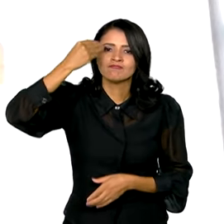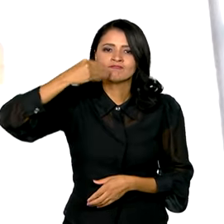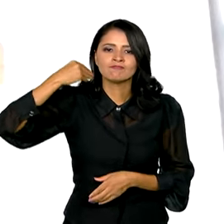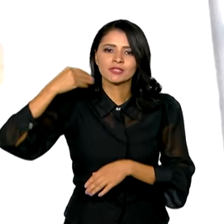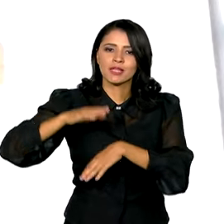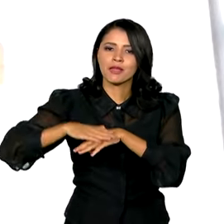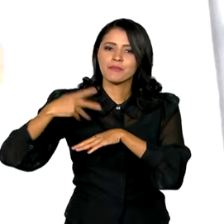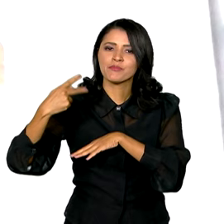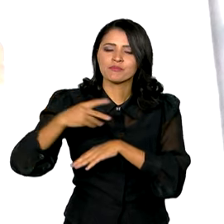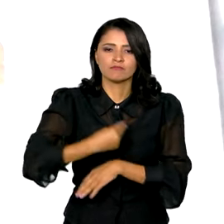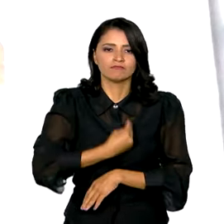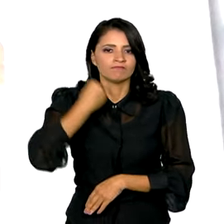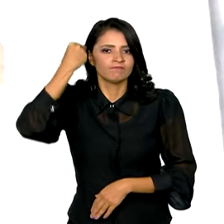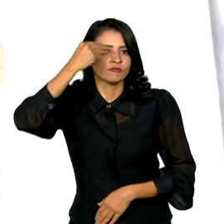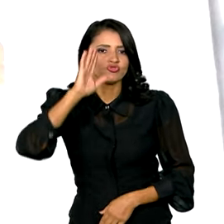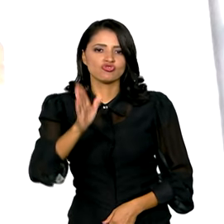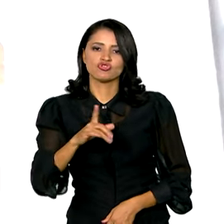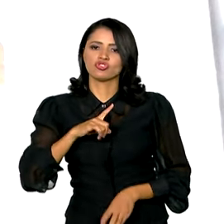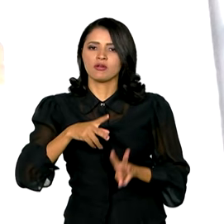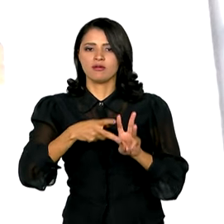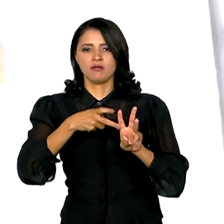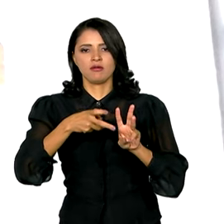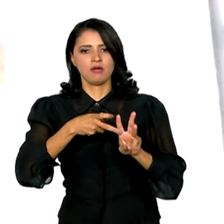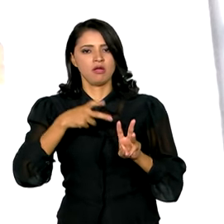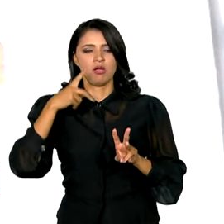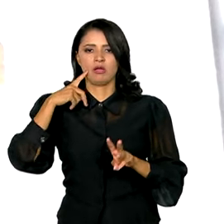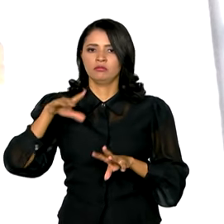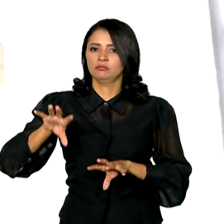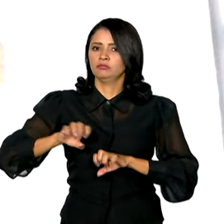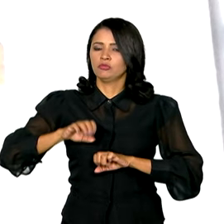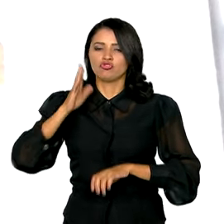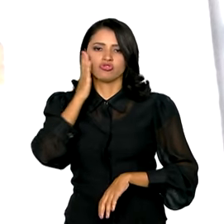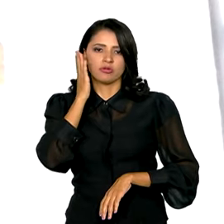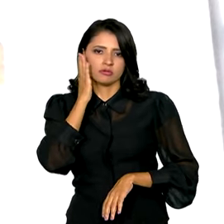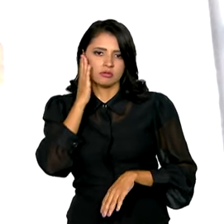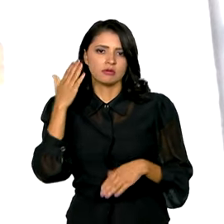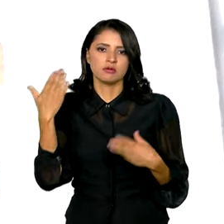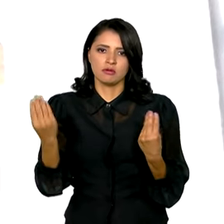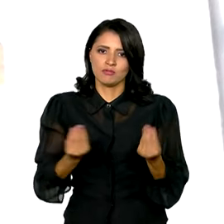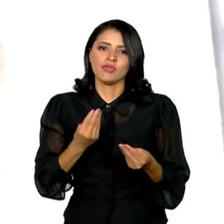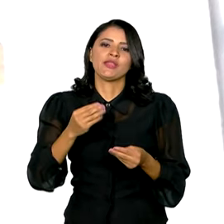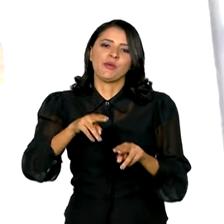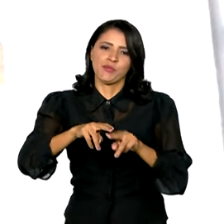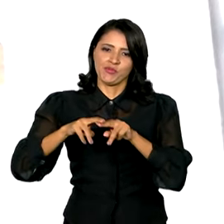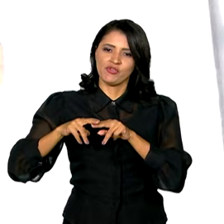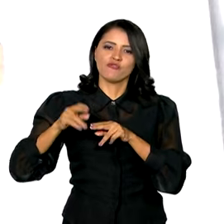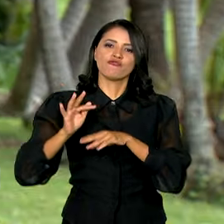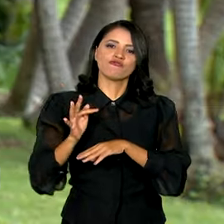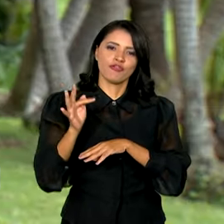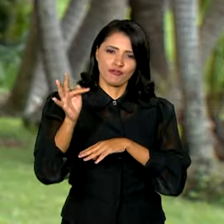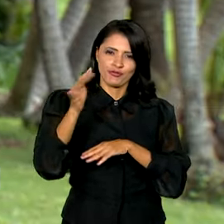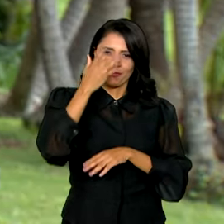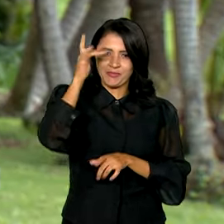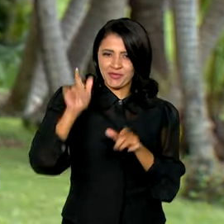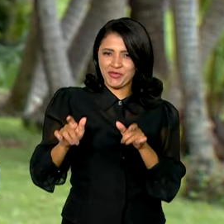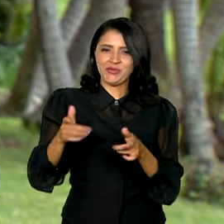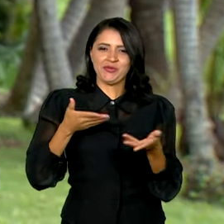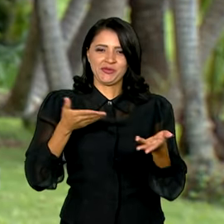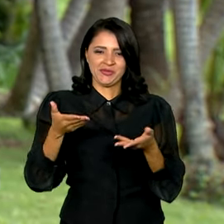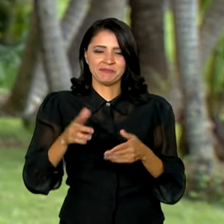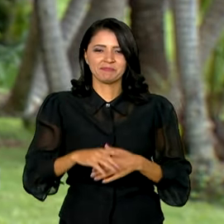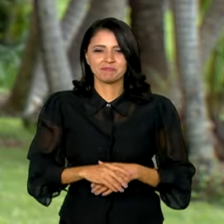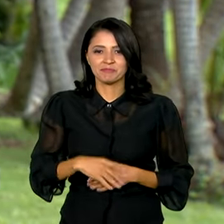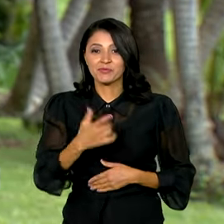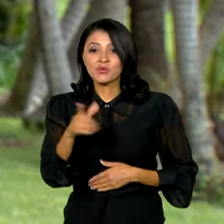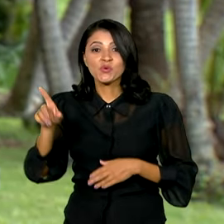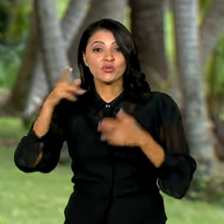da própria realidade indígena vivenciada na pele por esses futuros e futuras servidores aí. Outra novidade do